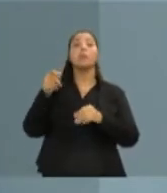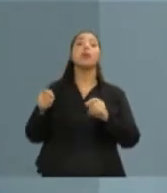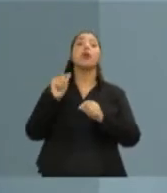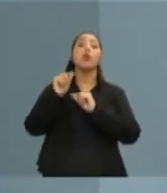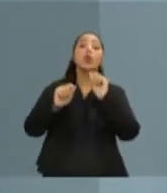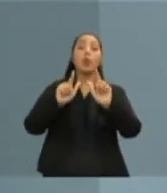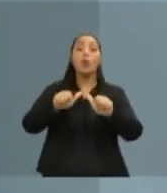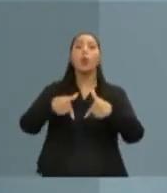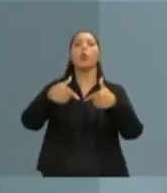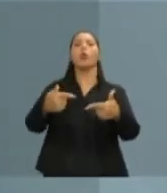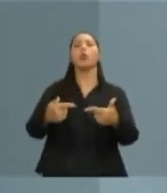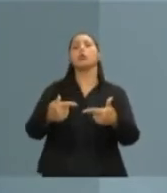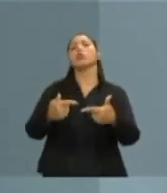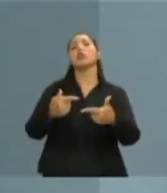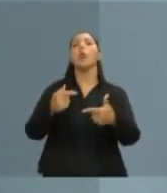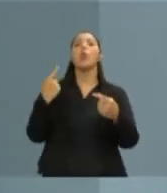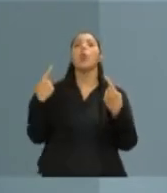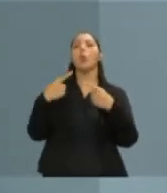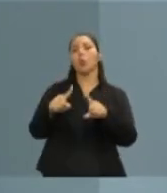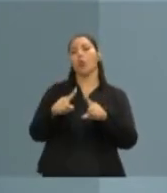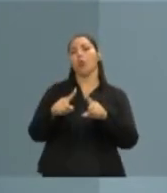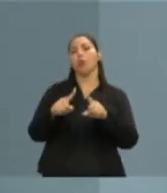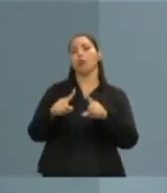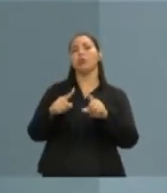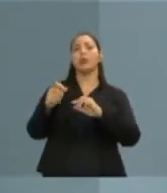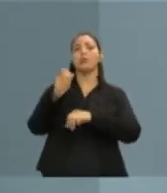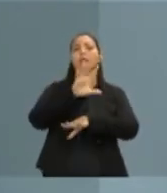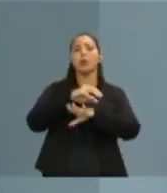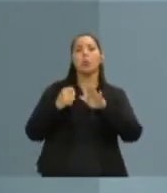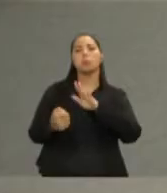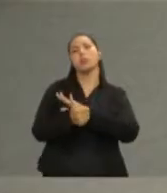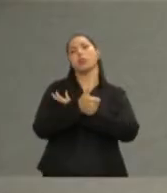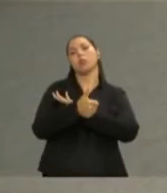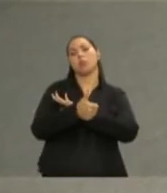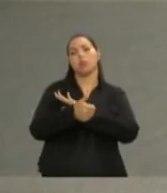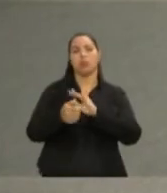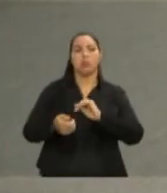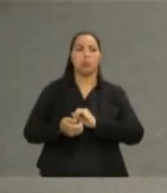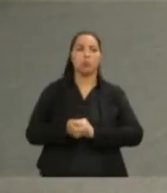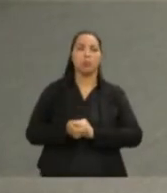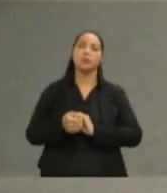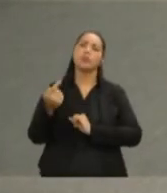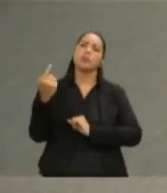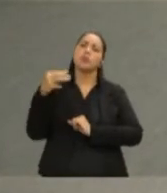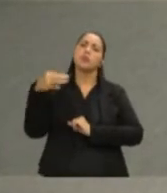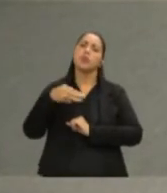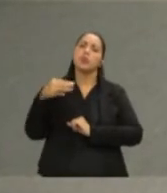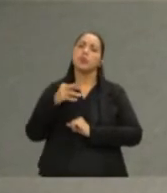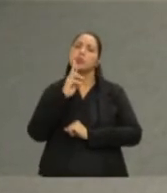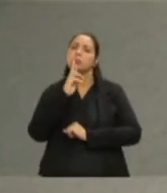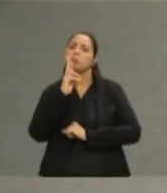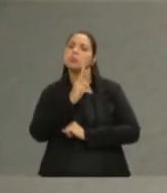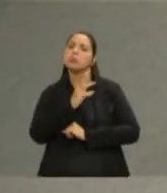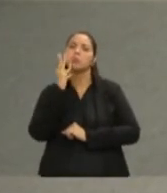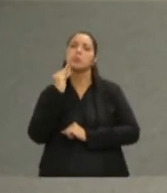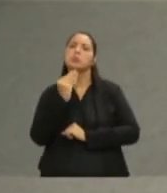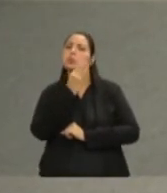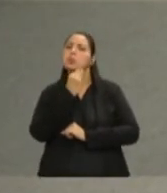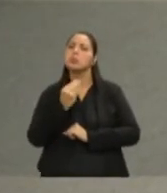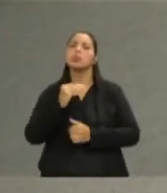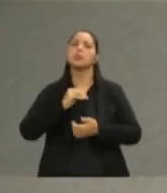não aconteçam. Nós seremos implacáveis no combate à corrupção. Um minuto para a réplica do candidato João Coser.